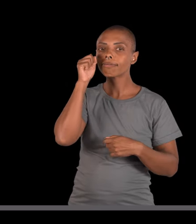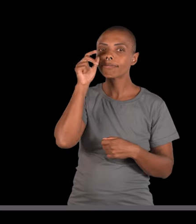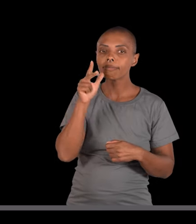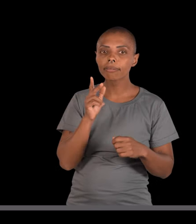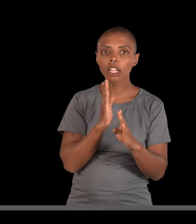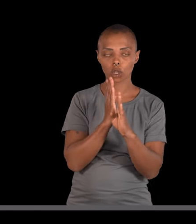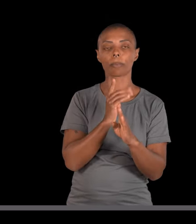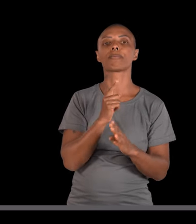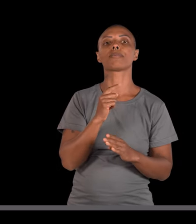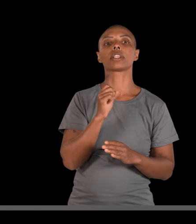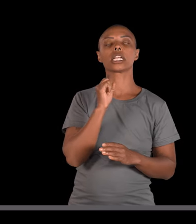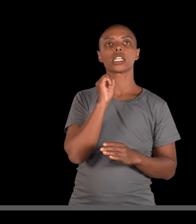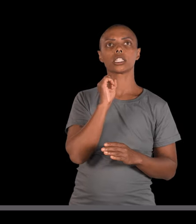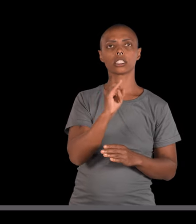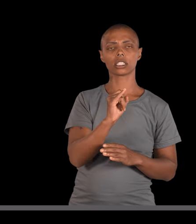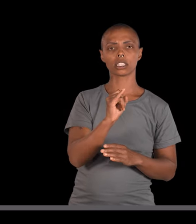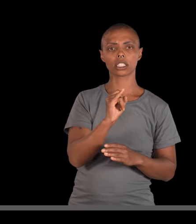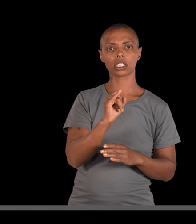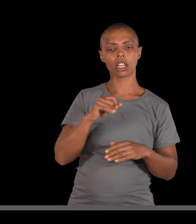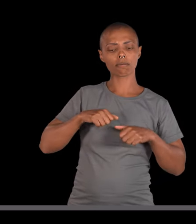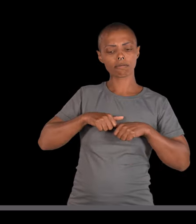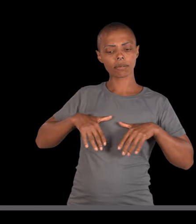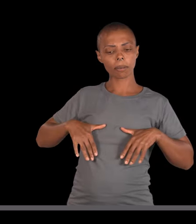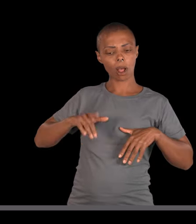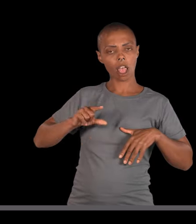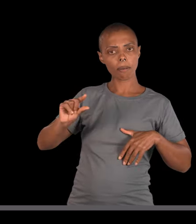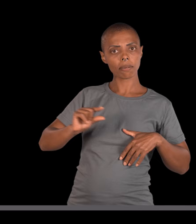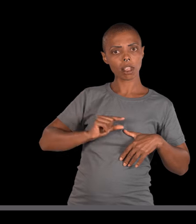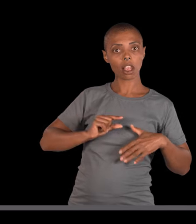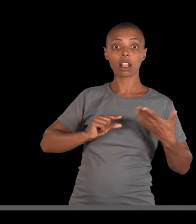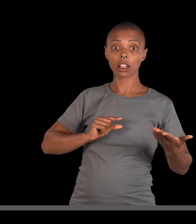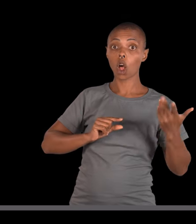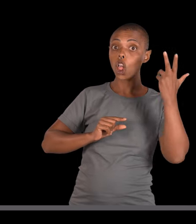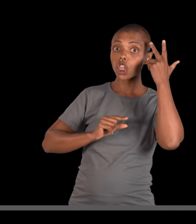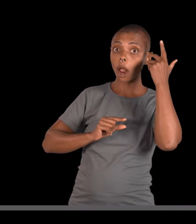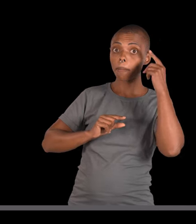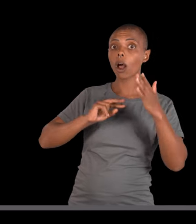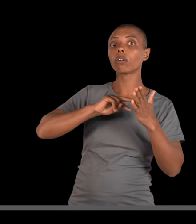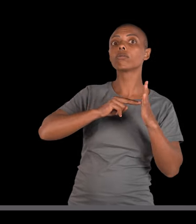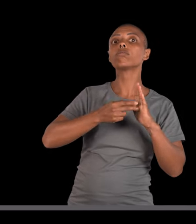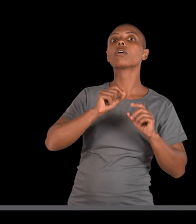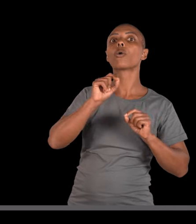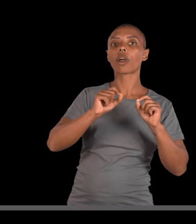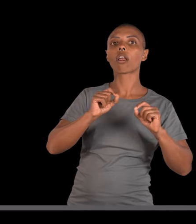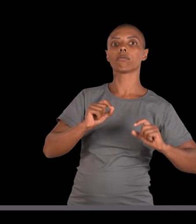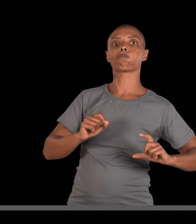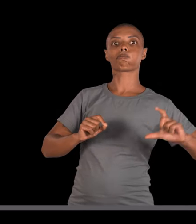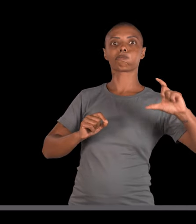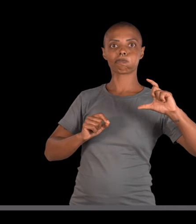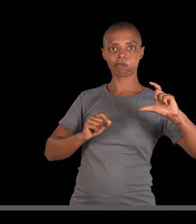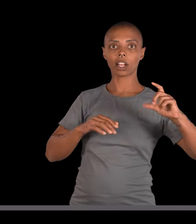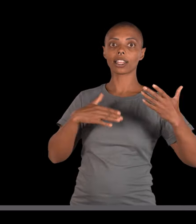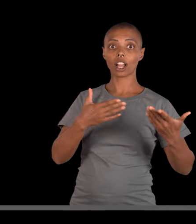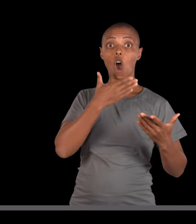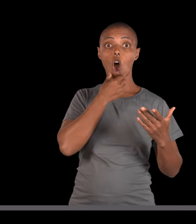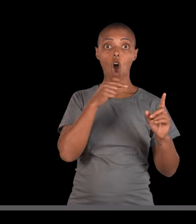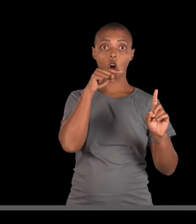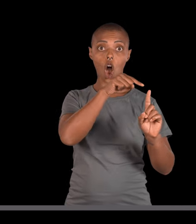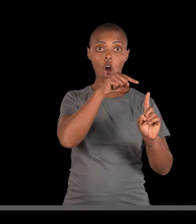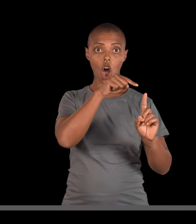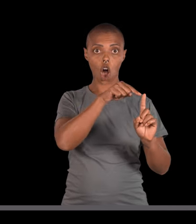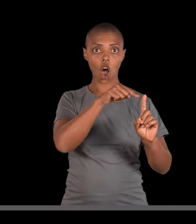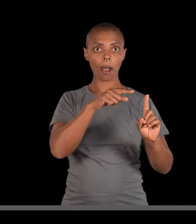que você precisa ter. Se ter fibrose cística é recessivo, ser normal vai ser o quê? Dominante.